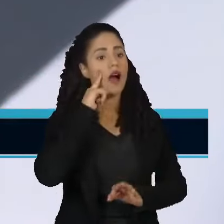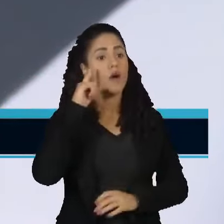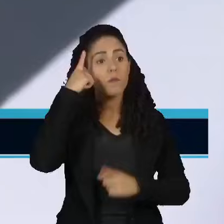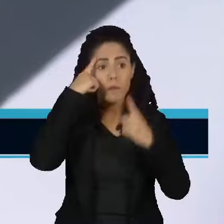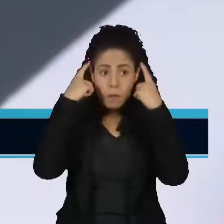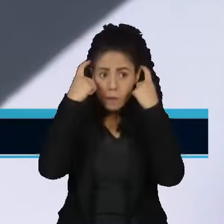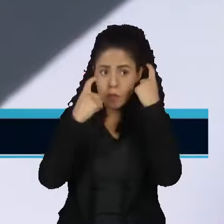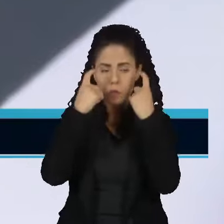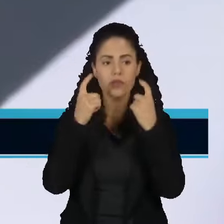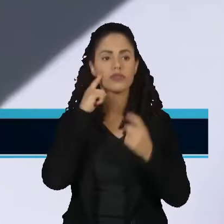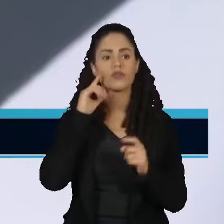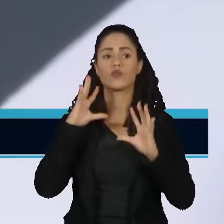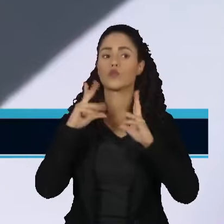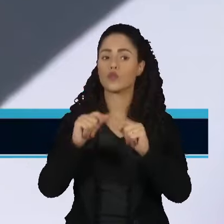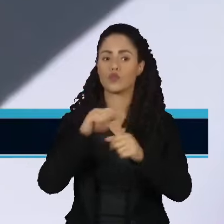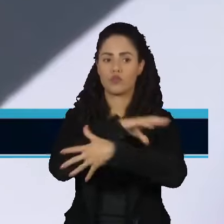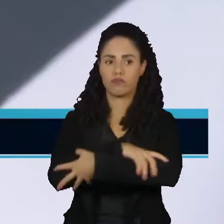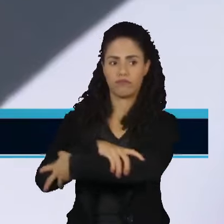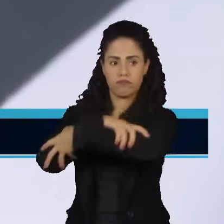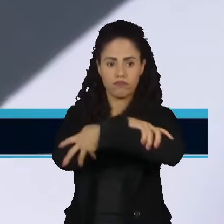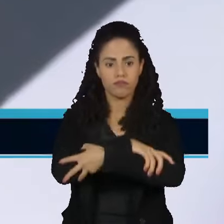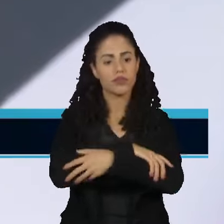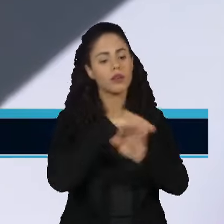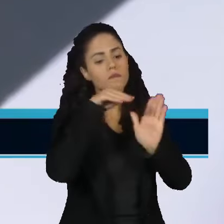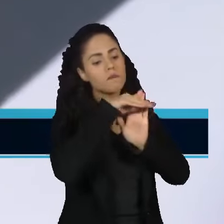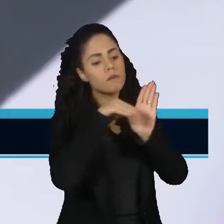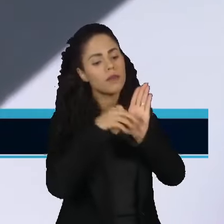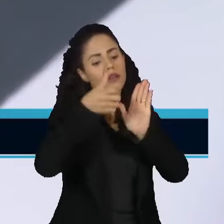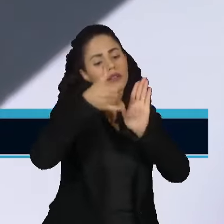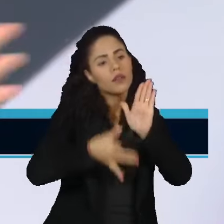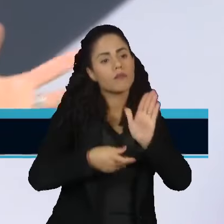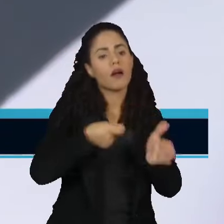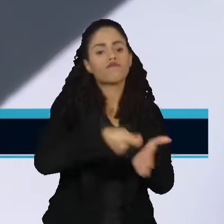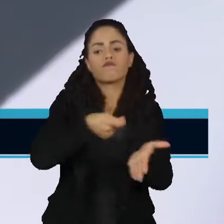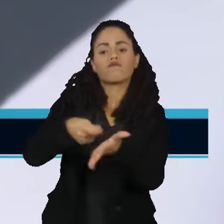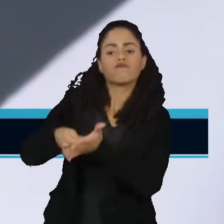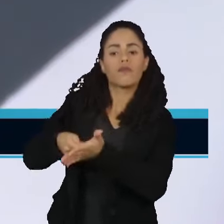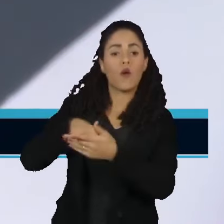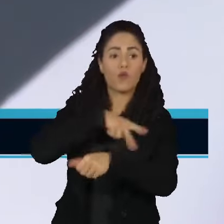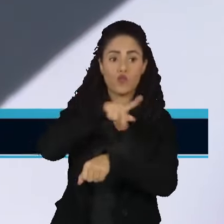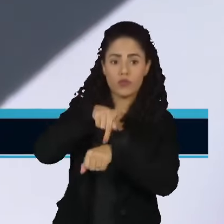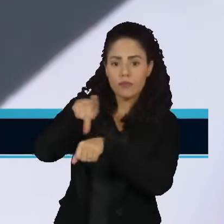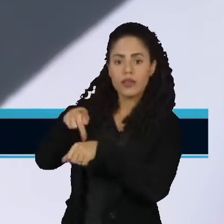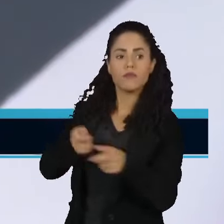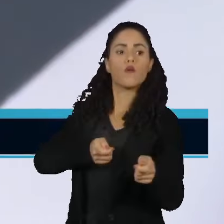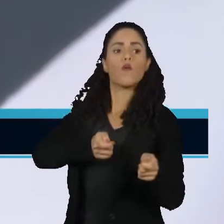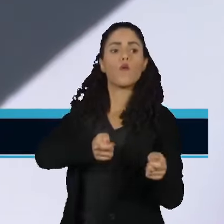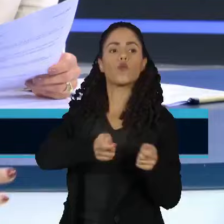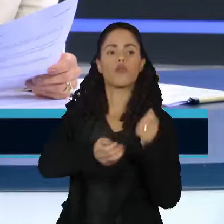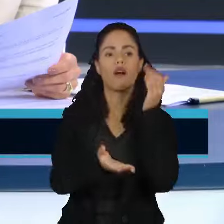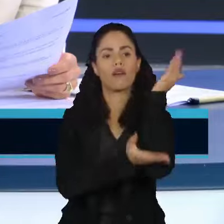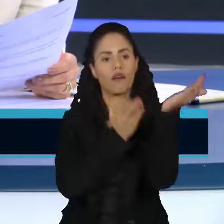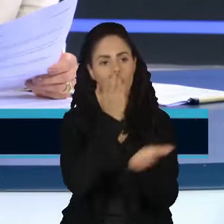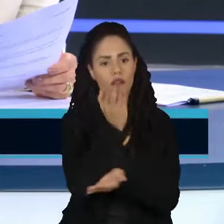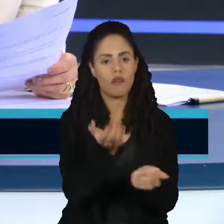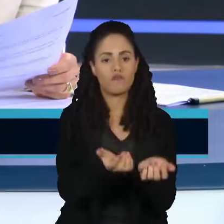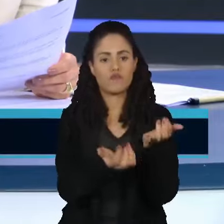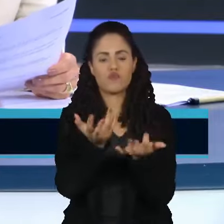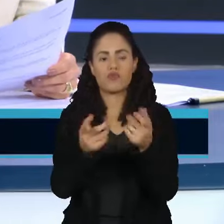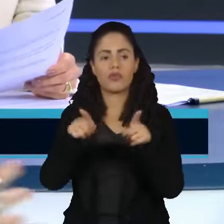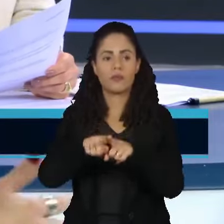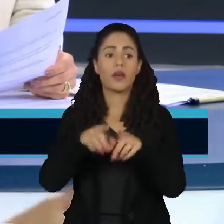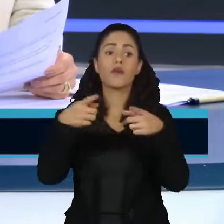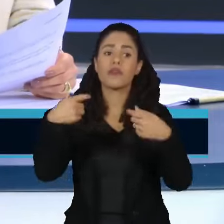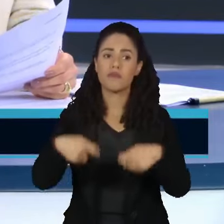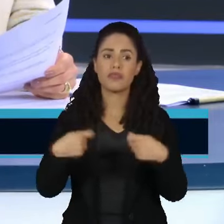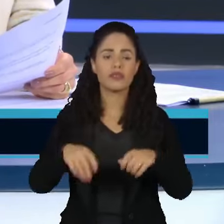mas que acaba sempre... Então, a União Europeia fez a colocação para resolver pressionar os países a controlar o seu desmatamento. O que parece, inclusive, necessário, porque